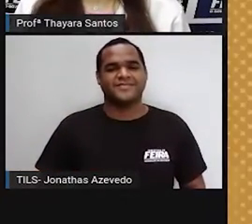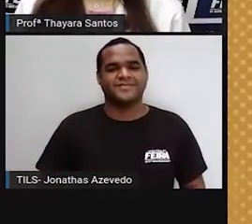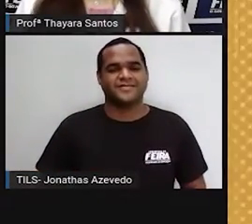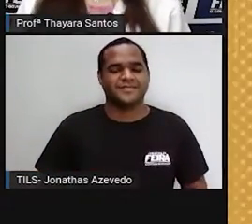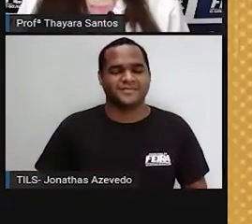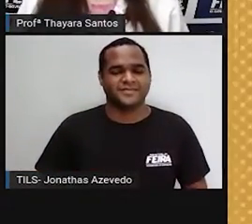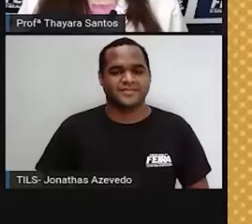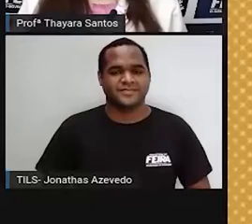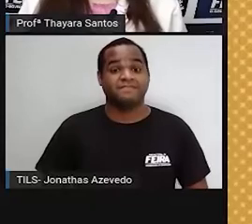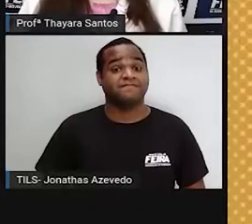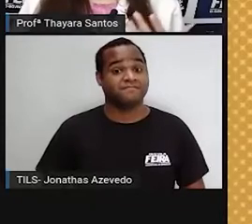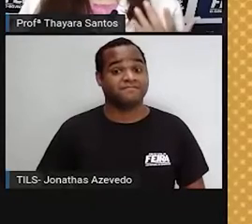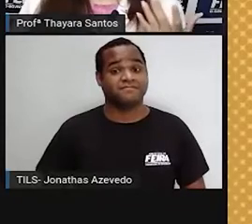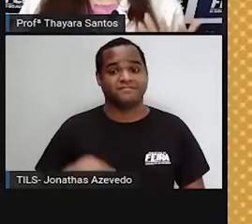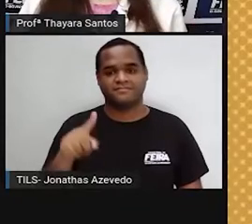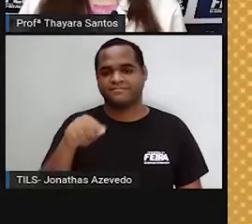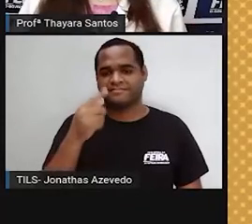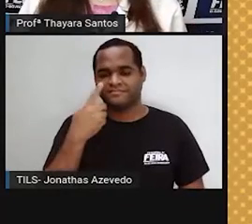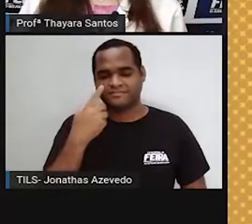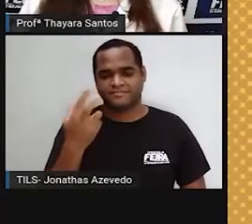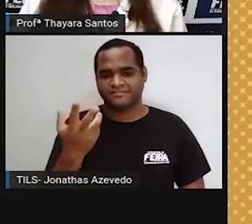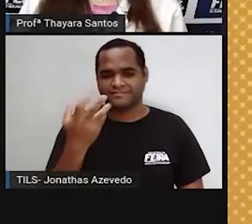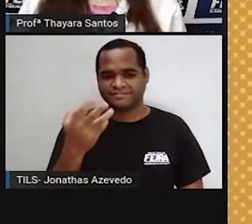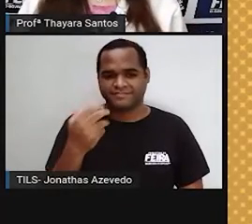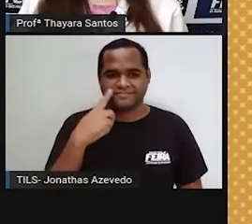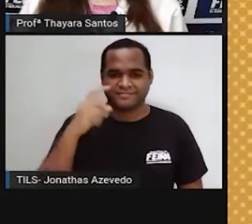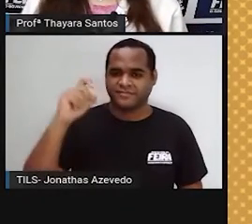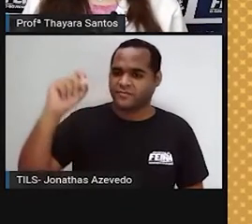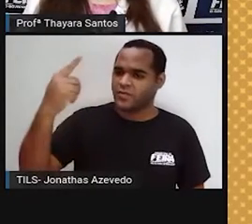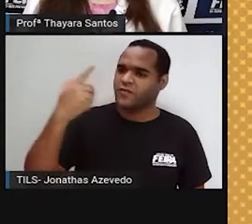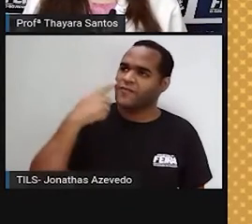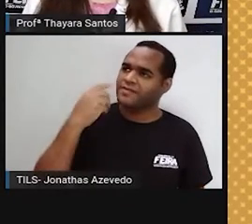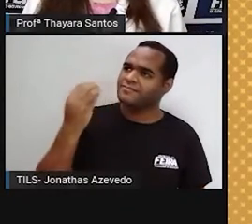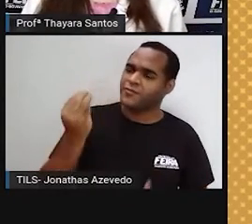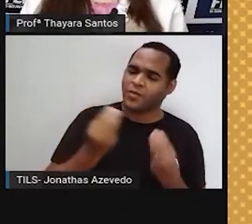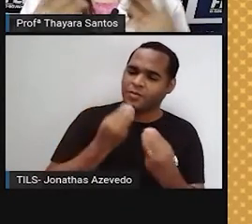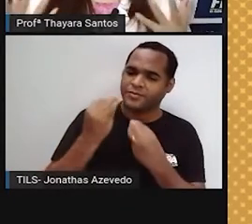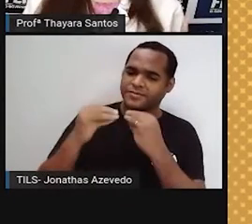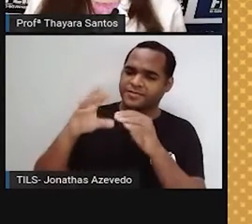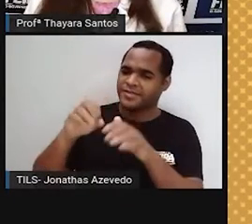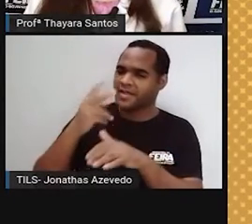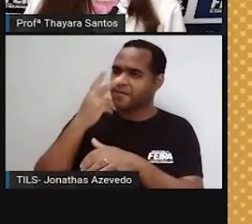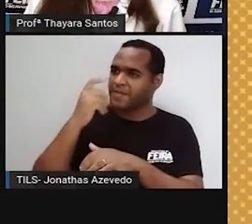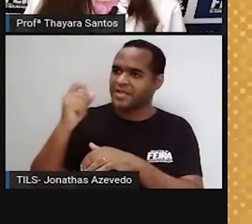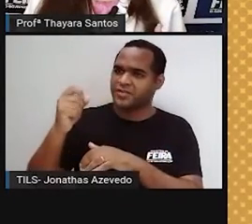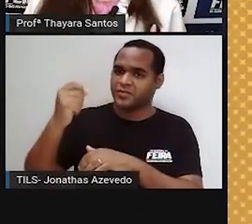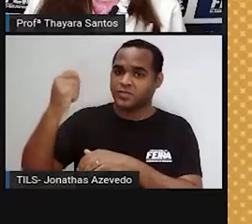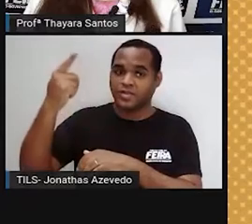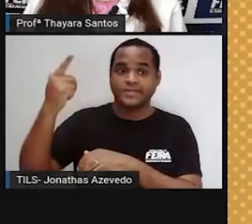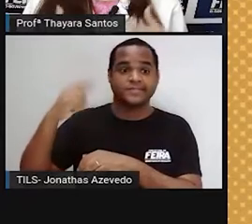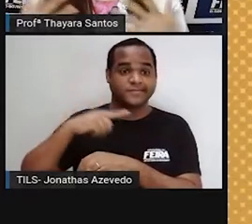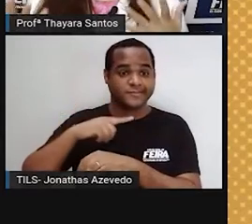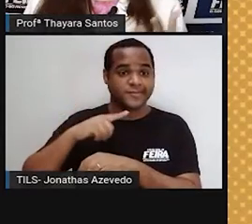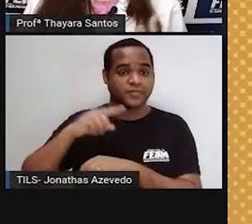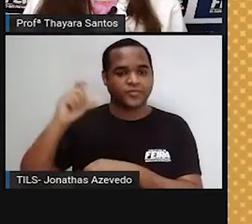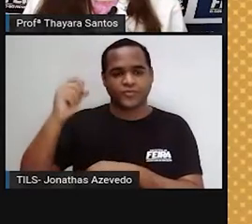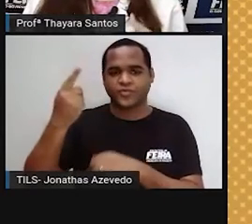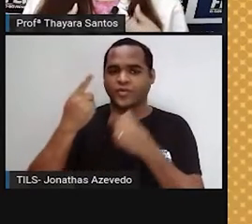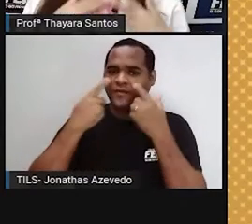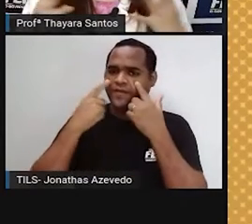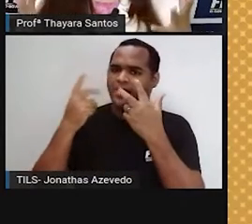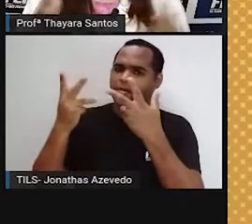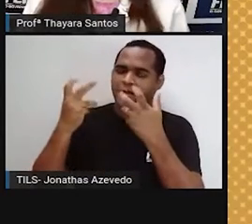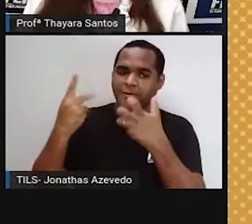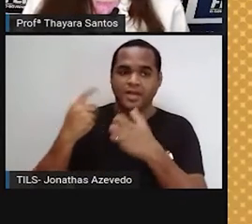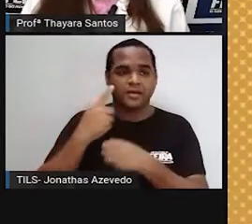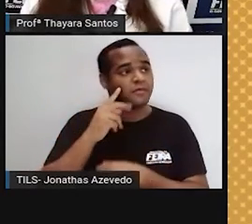Então, muitas vezes a gente quando observa o Sol aqui da Terra, a gente tem a impressão que ele é muito maior que as outras estrelas, né? A gente quando olha, se